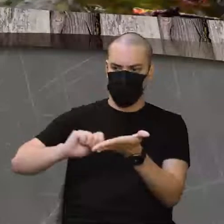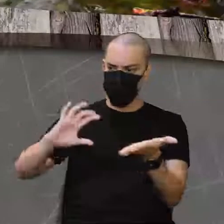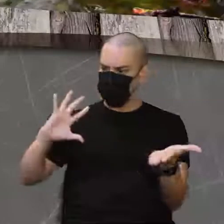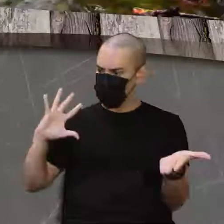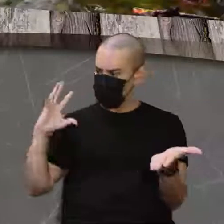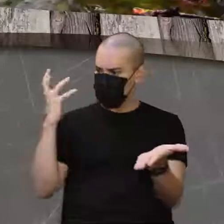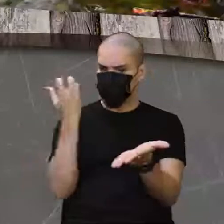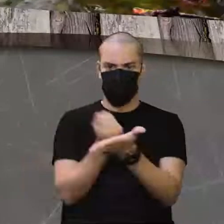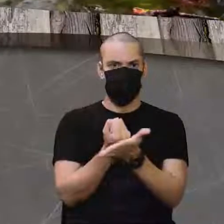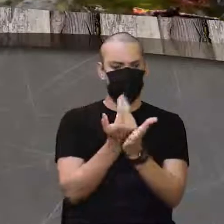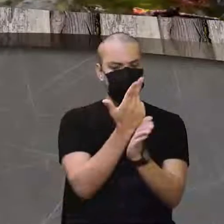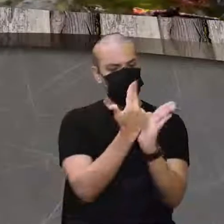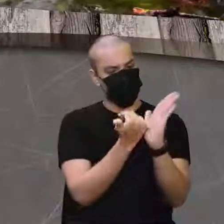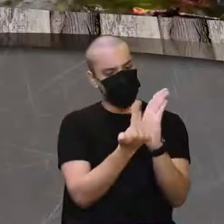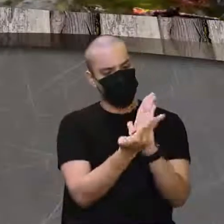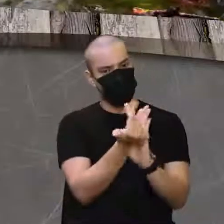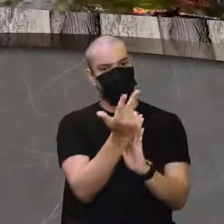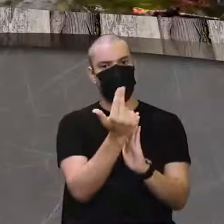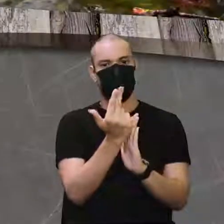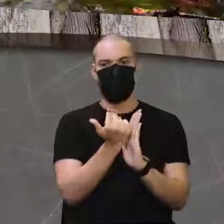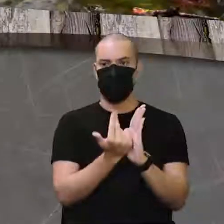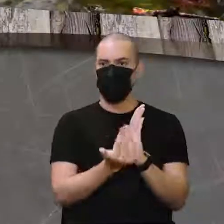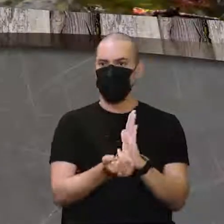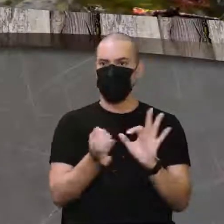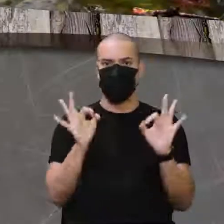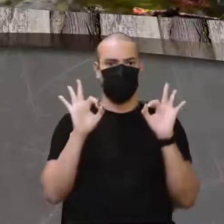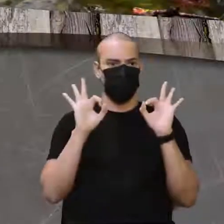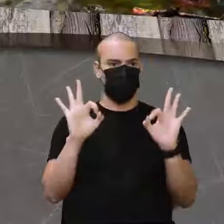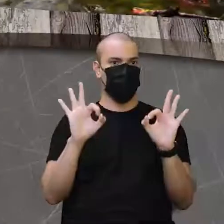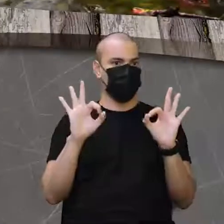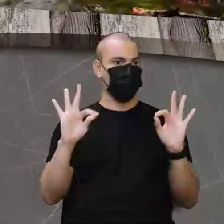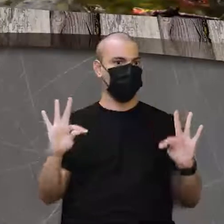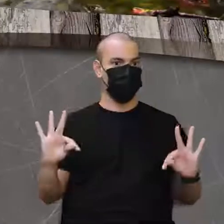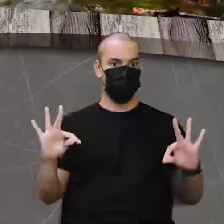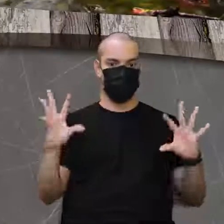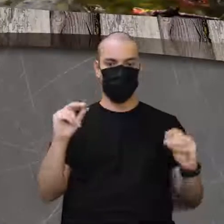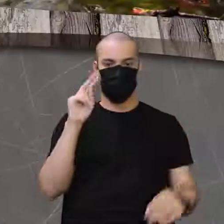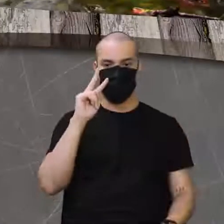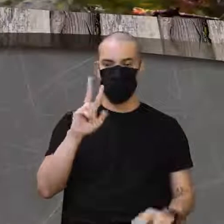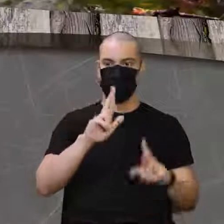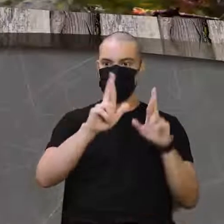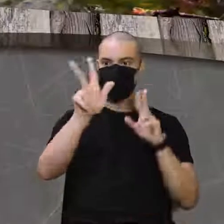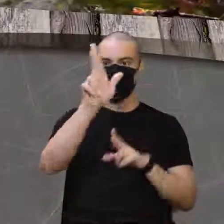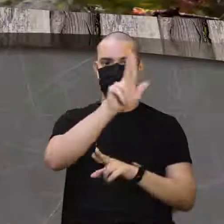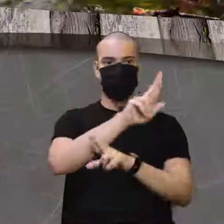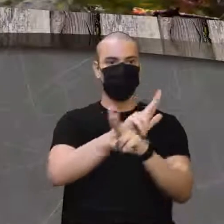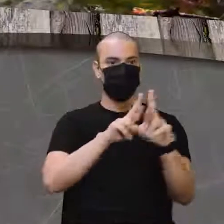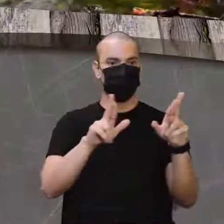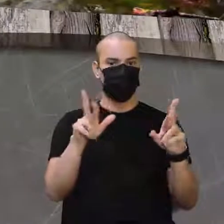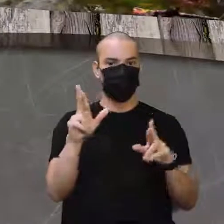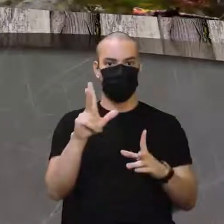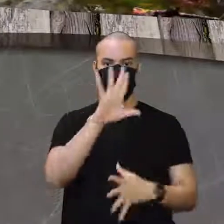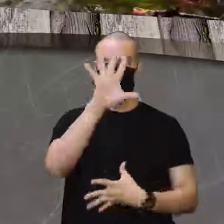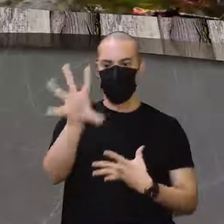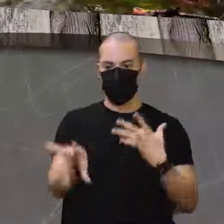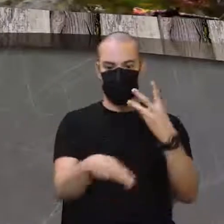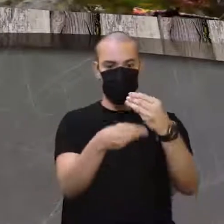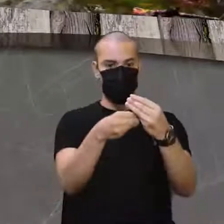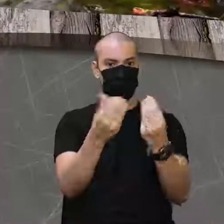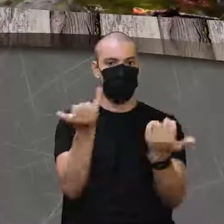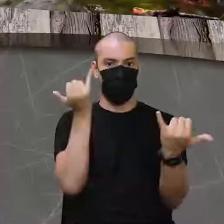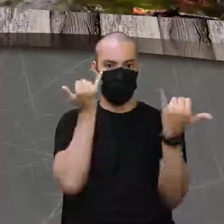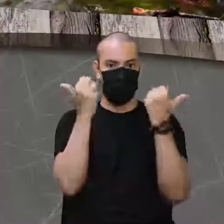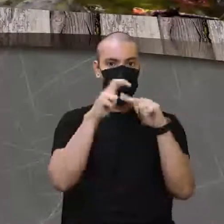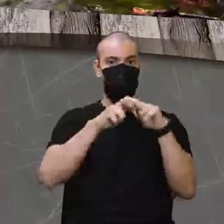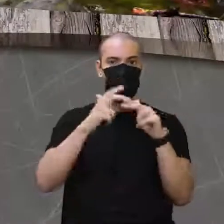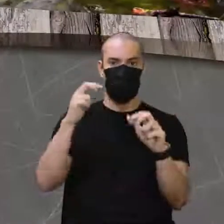desenhava muito bem. Ele era naturalista, então ele desenhava tudo que ele via de diferente. E aí, ele ia construindo todas as informações. E ele já